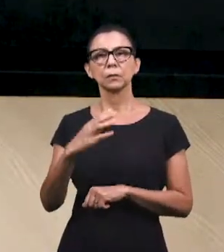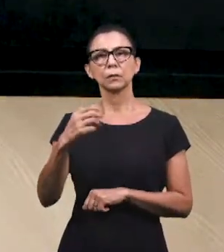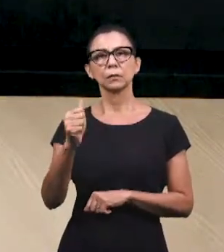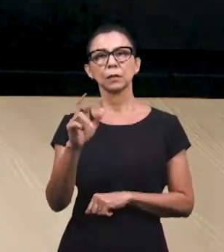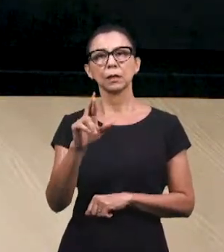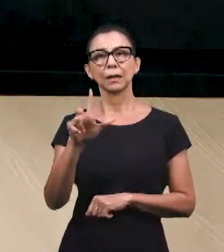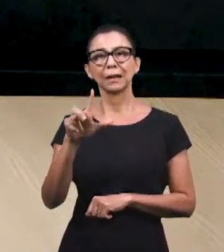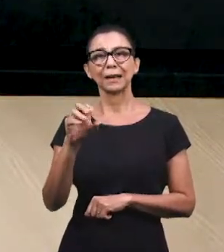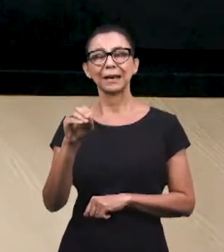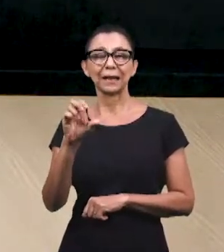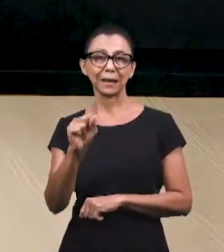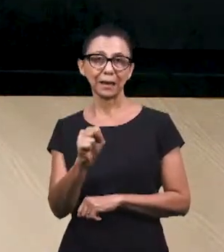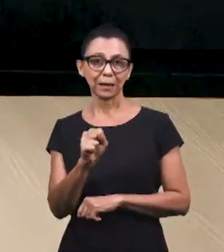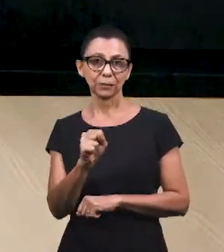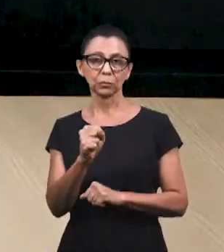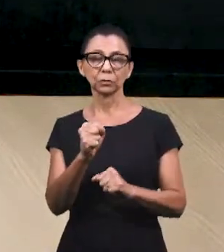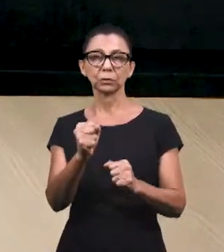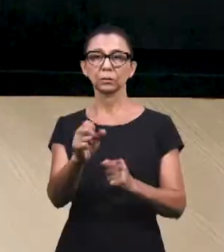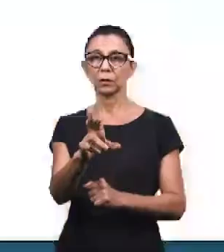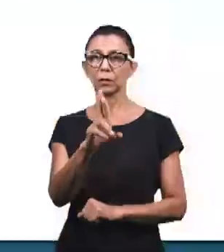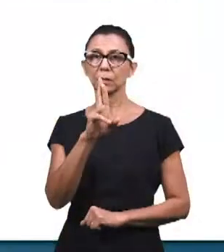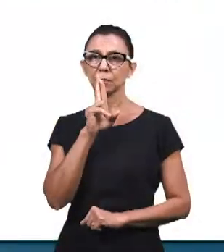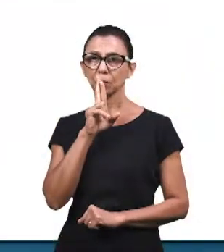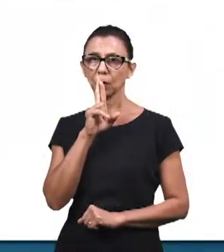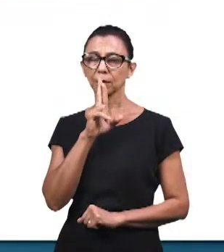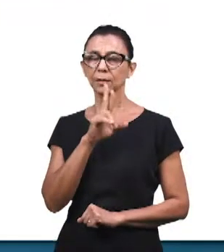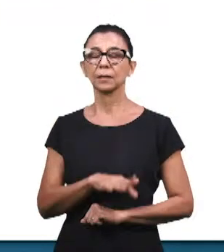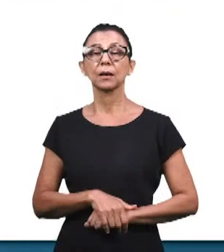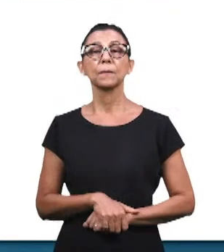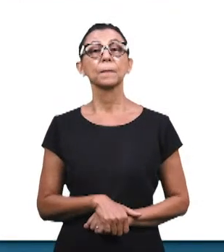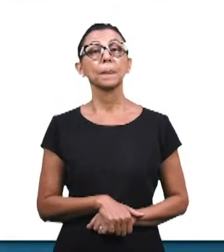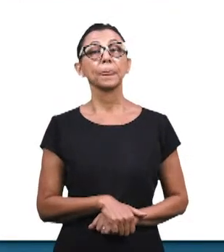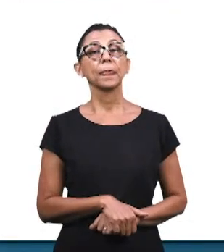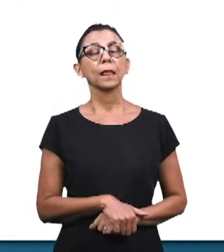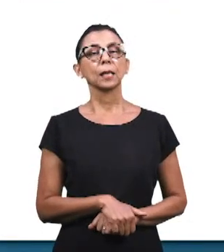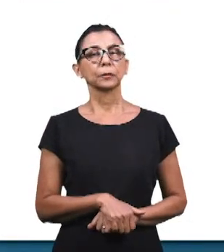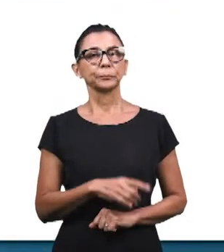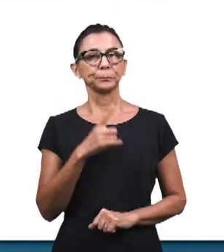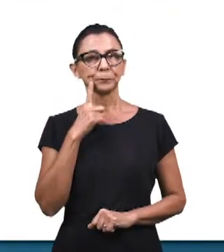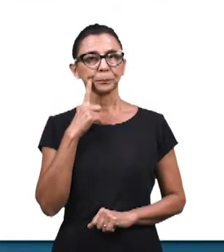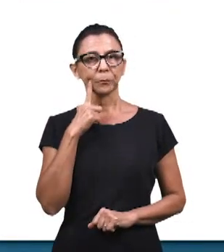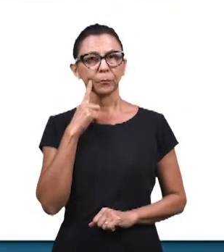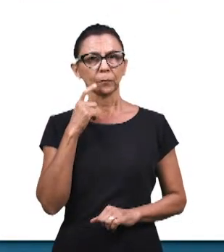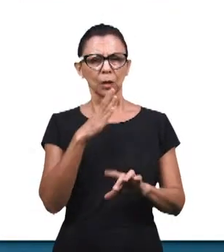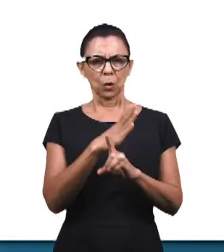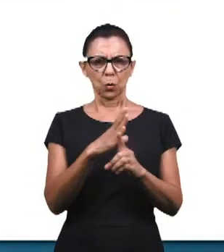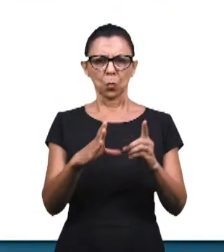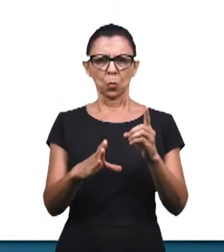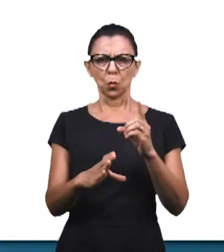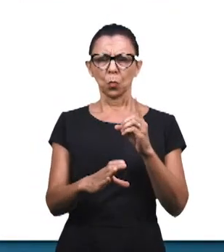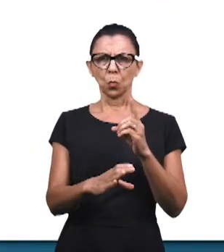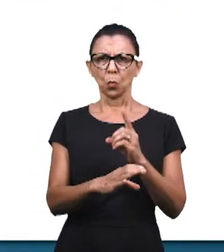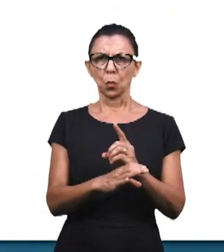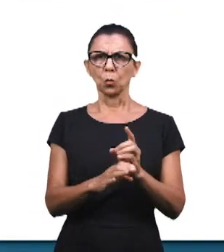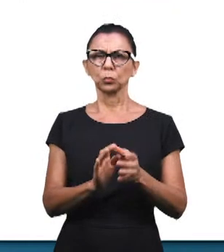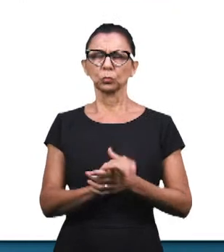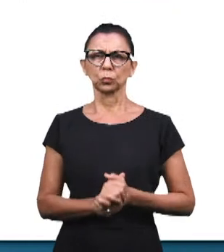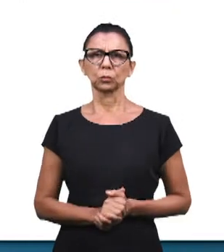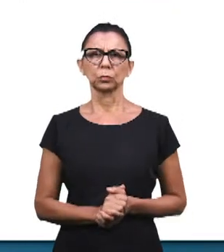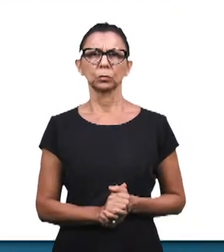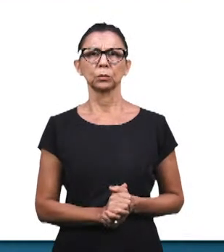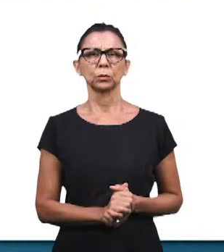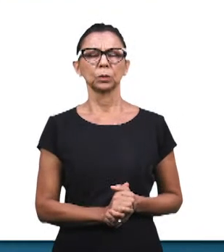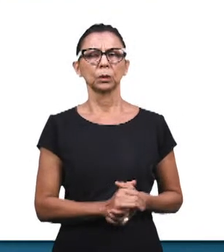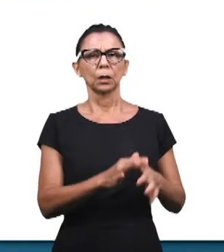René Ferreira. Ele escreveu dizendo assim, O culto para nós não é um ritual litúrgico, como